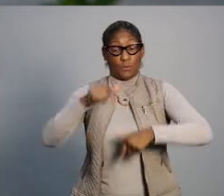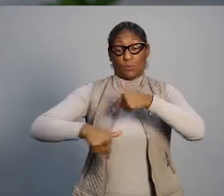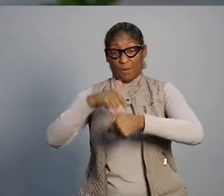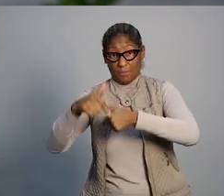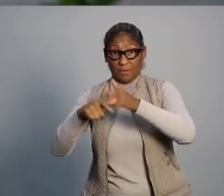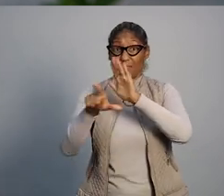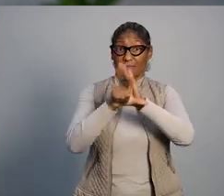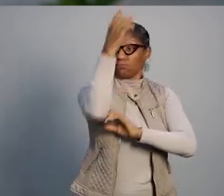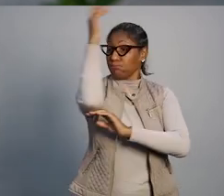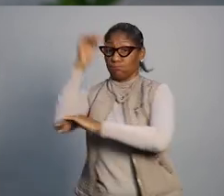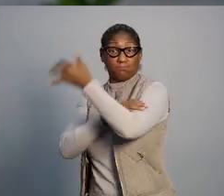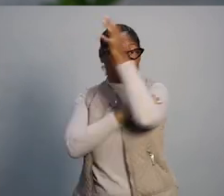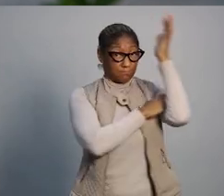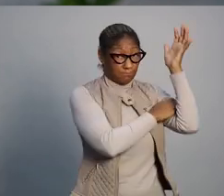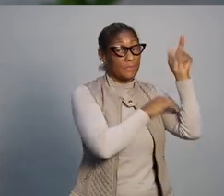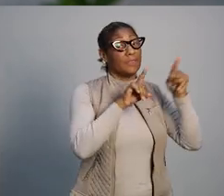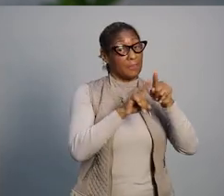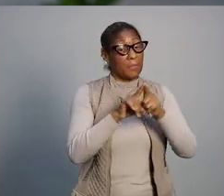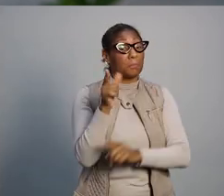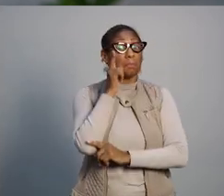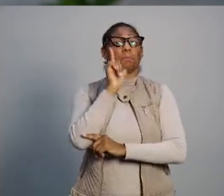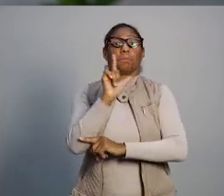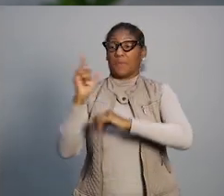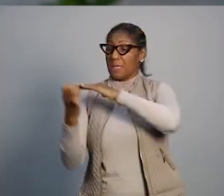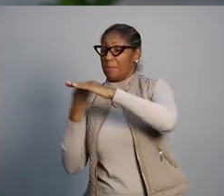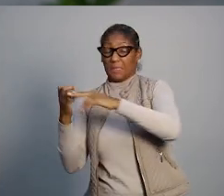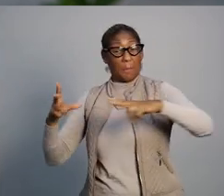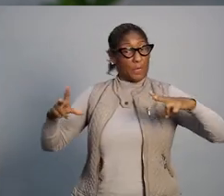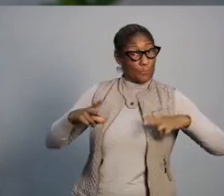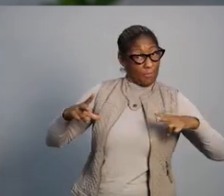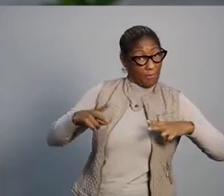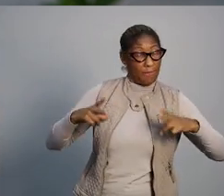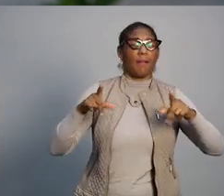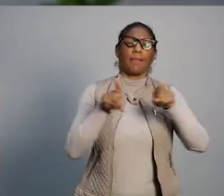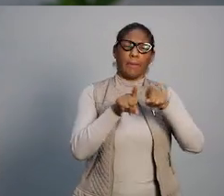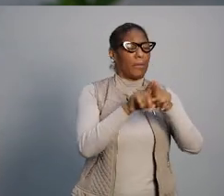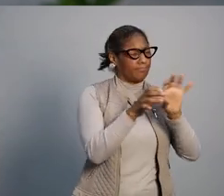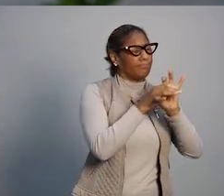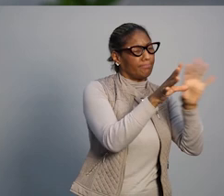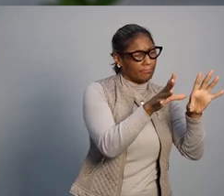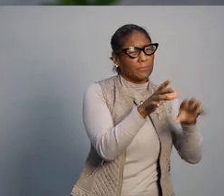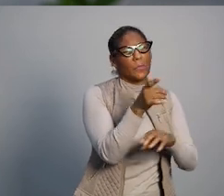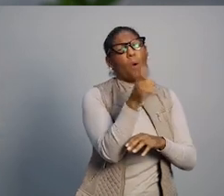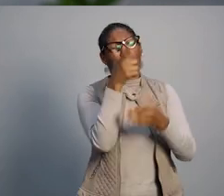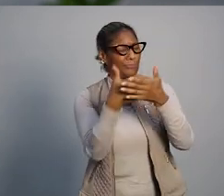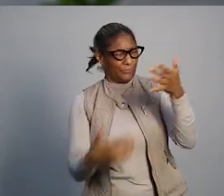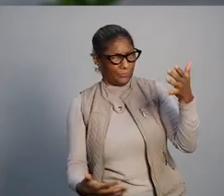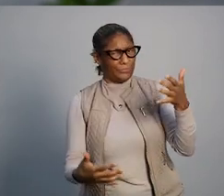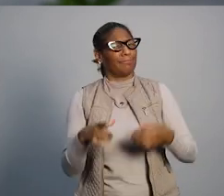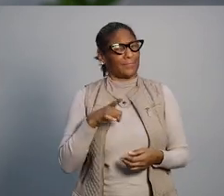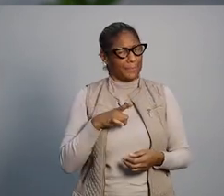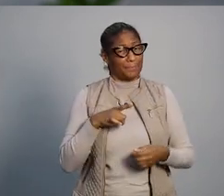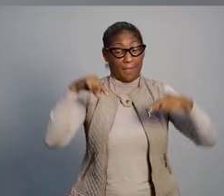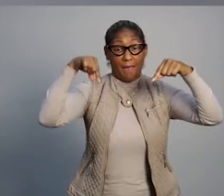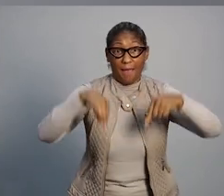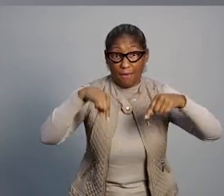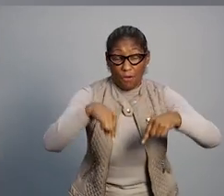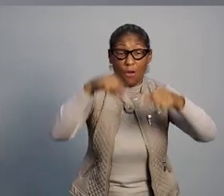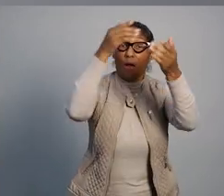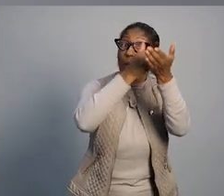servidores, na legislação ambiental e com a aprovação das privatizações e concessões, entre tantas outras medidas.